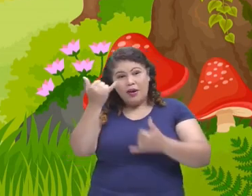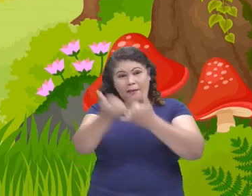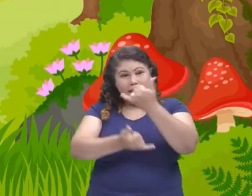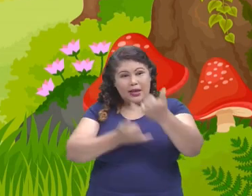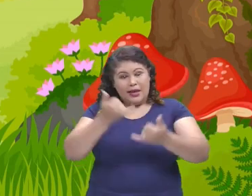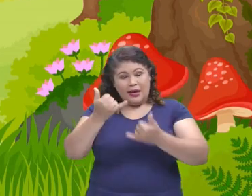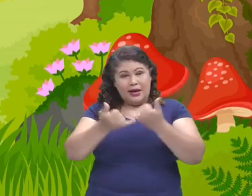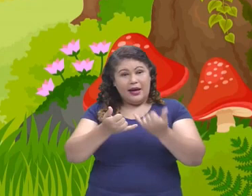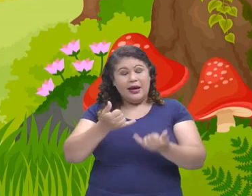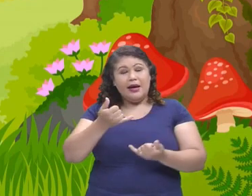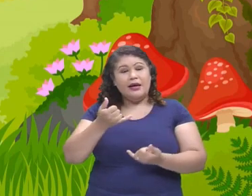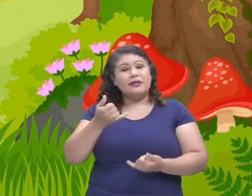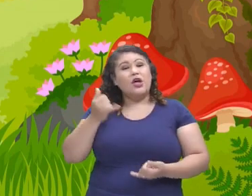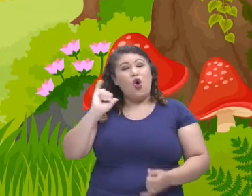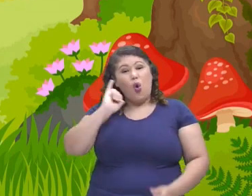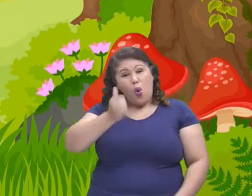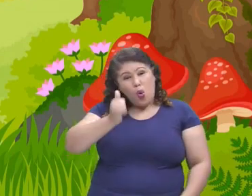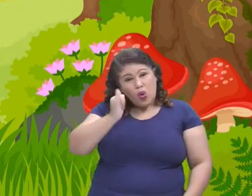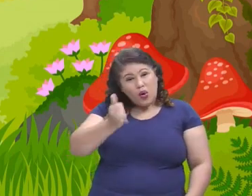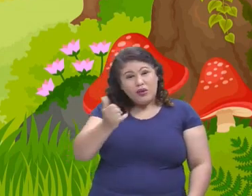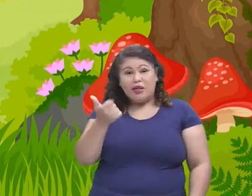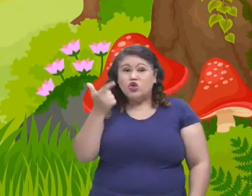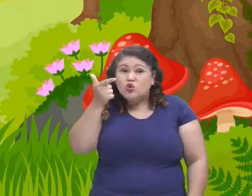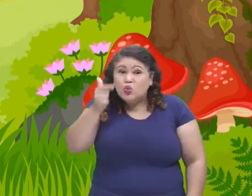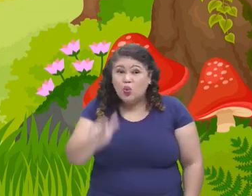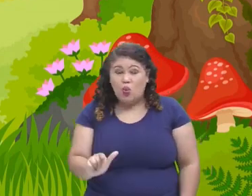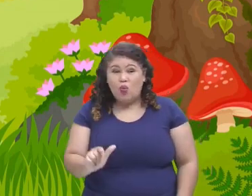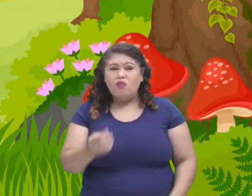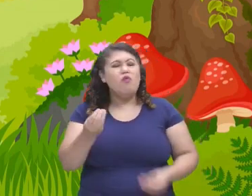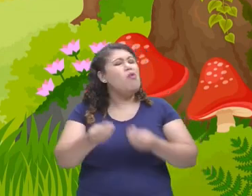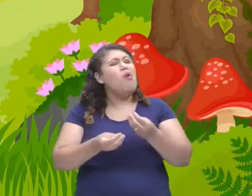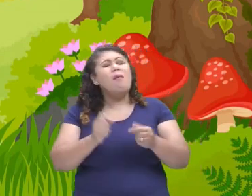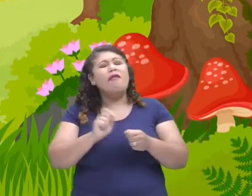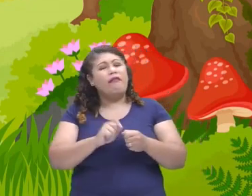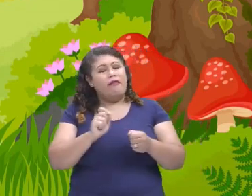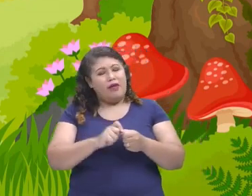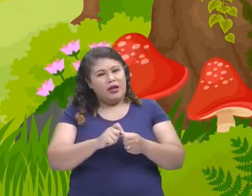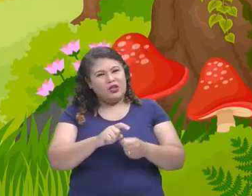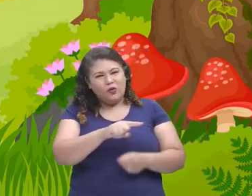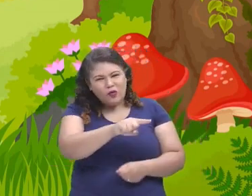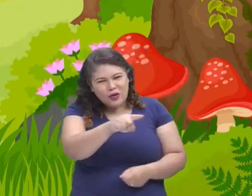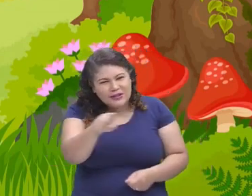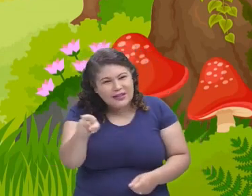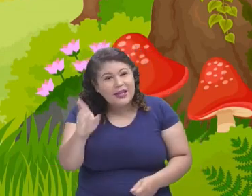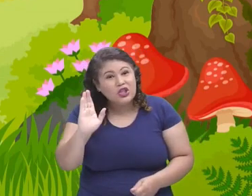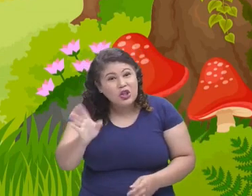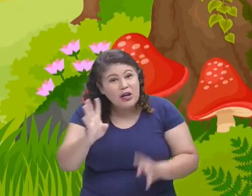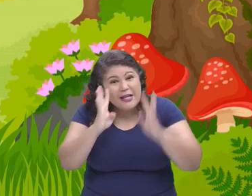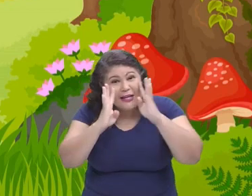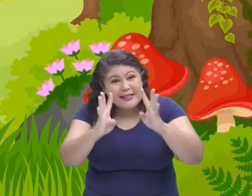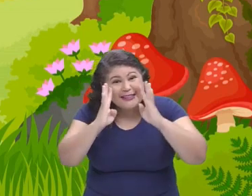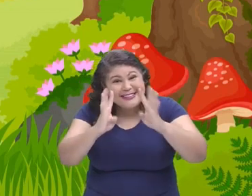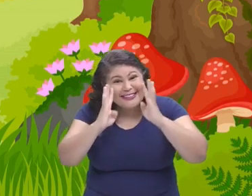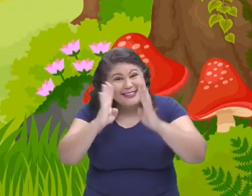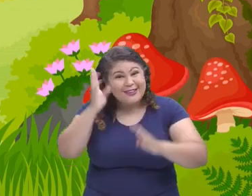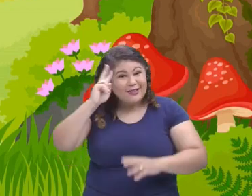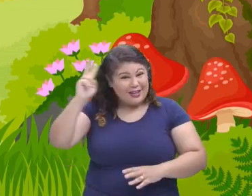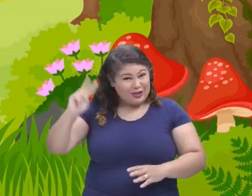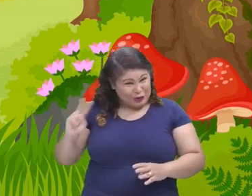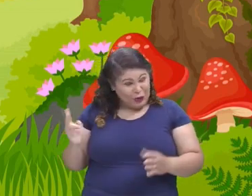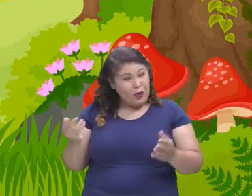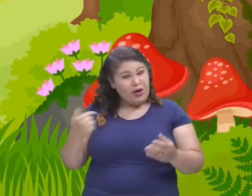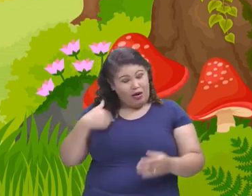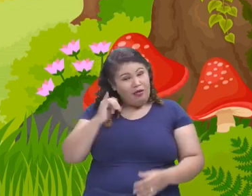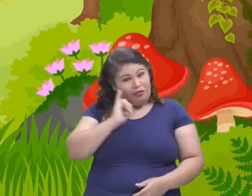Reconto. Ele vai funcionar da seguinte maneira. Vocês que prestaram bastante atenção na nossa historinha de